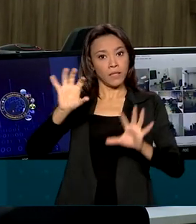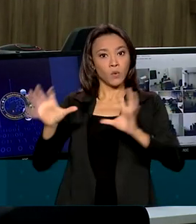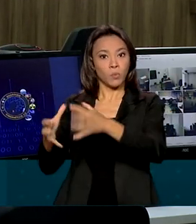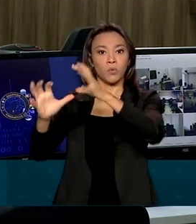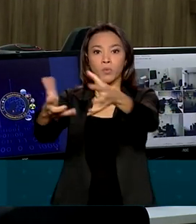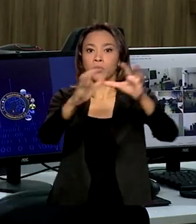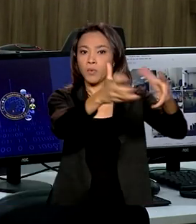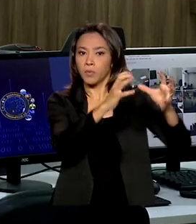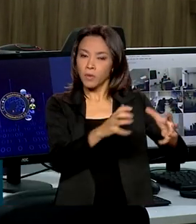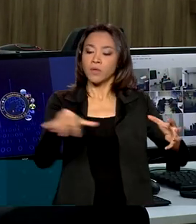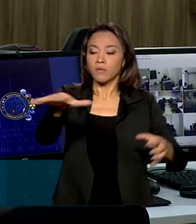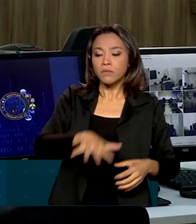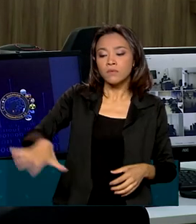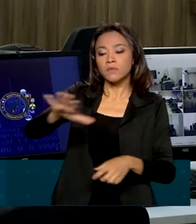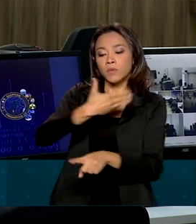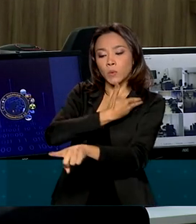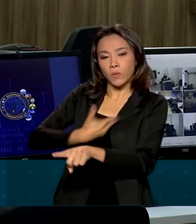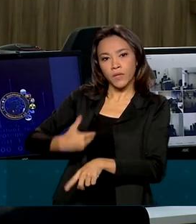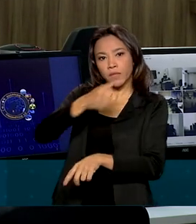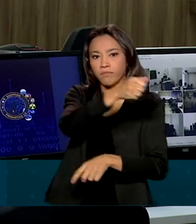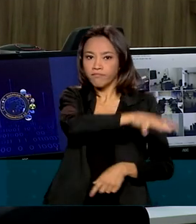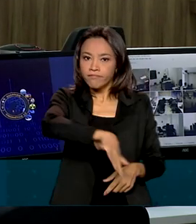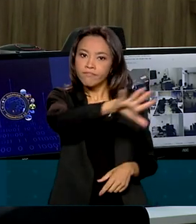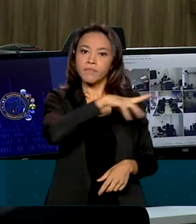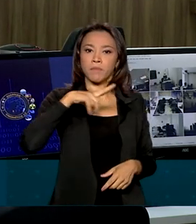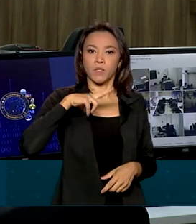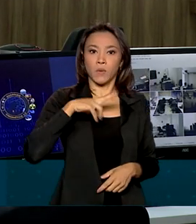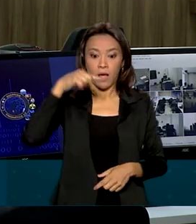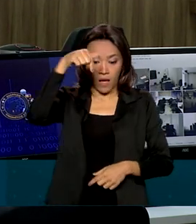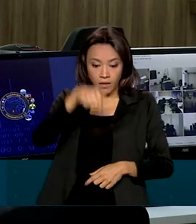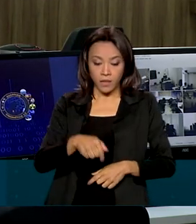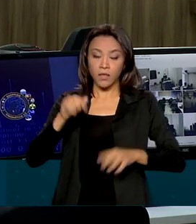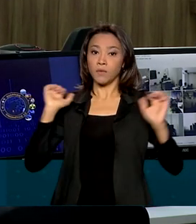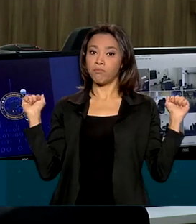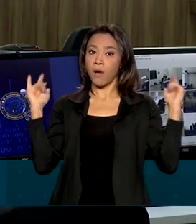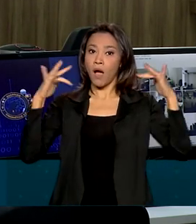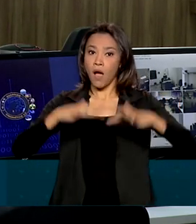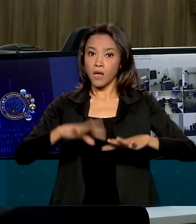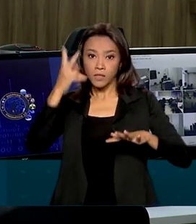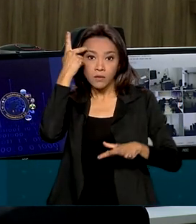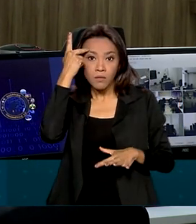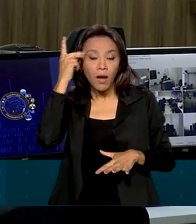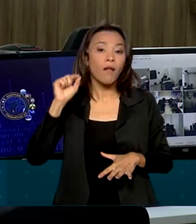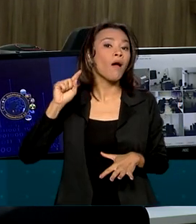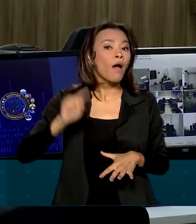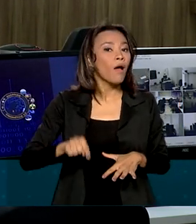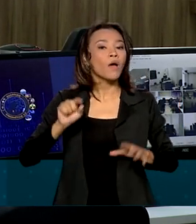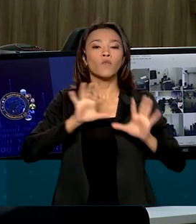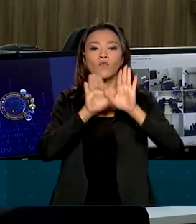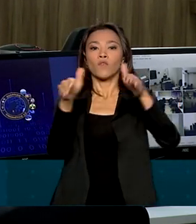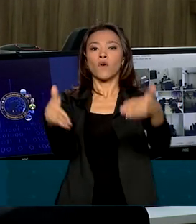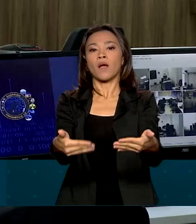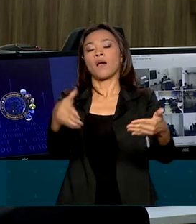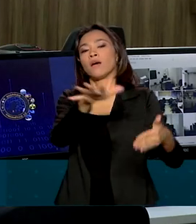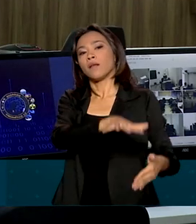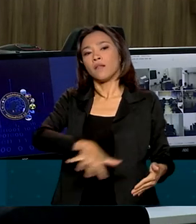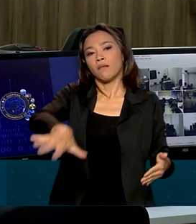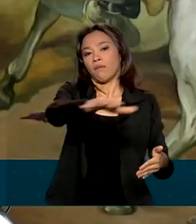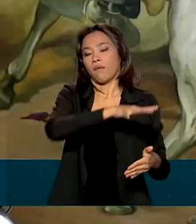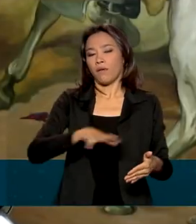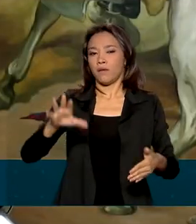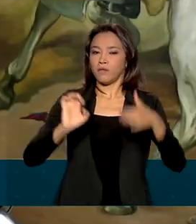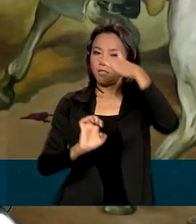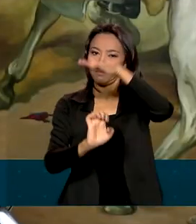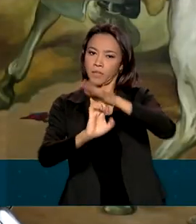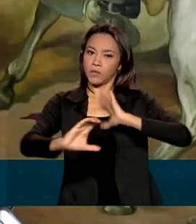de órgãos públicos e privados. Aqui em São Paulo, o evento é voltado exclusivamente a empresas de telecomunicações.